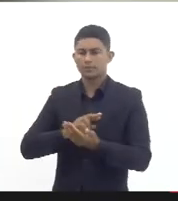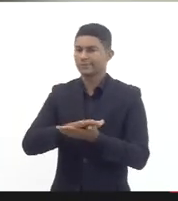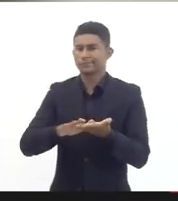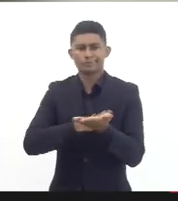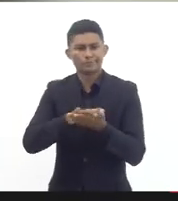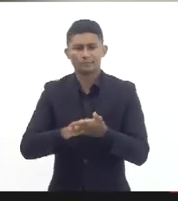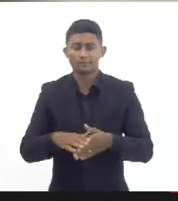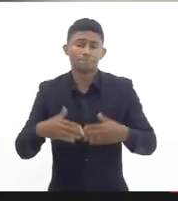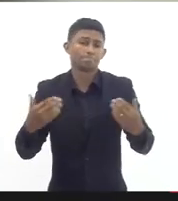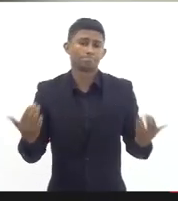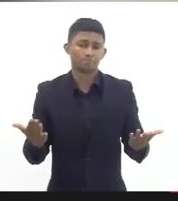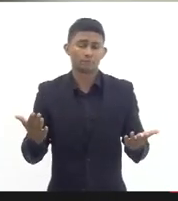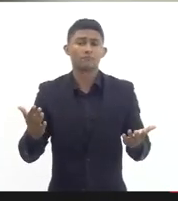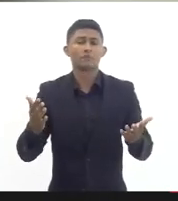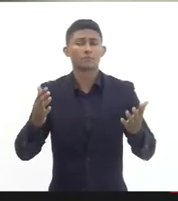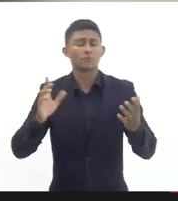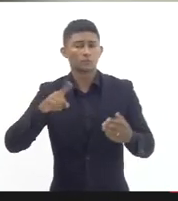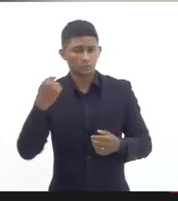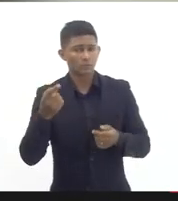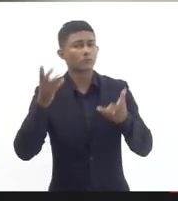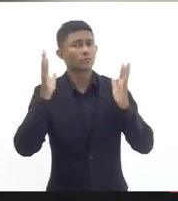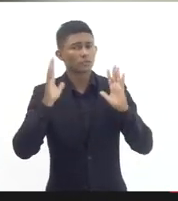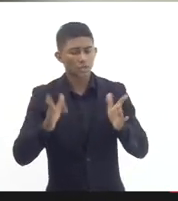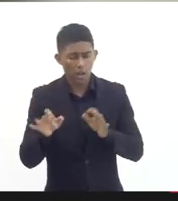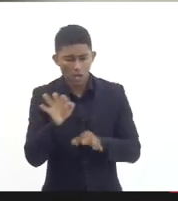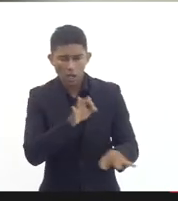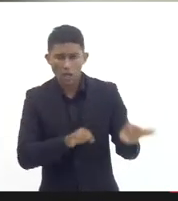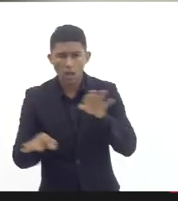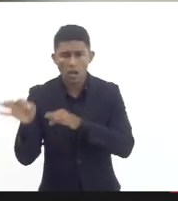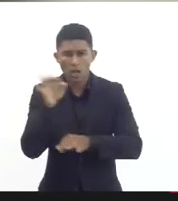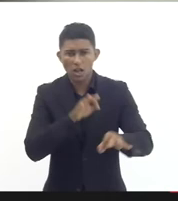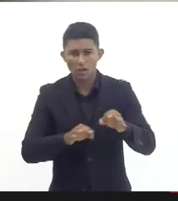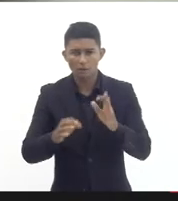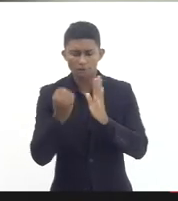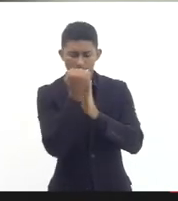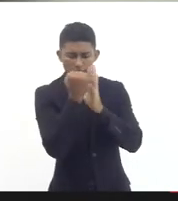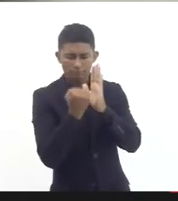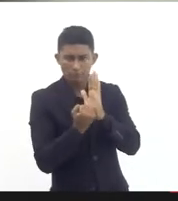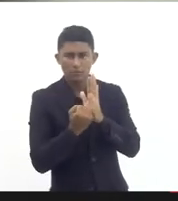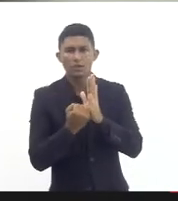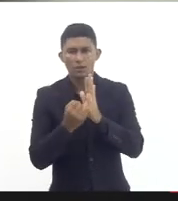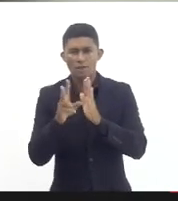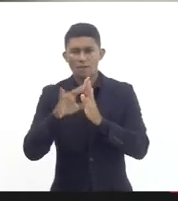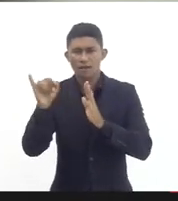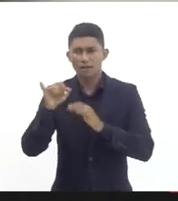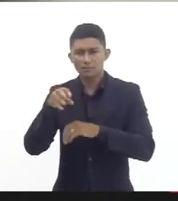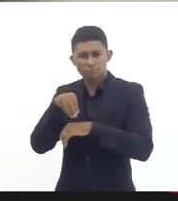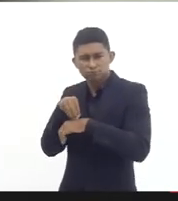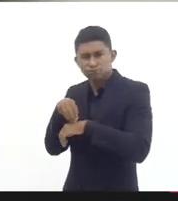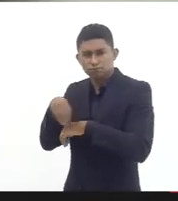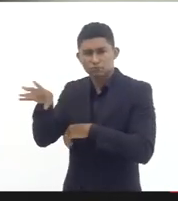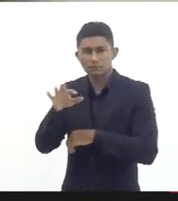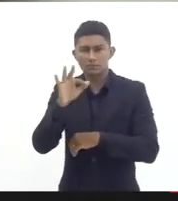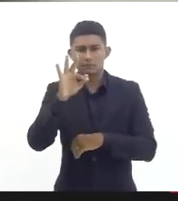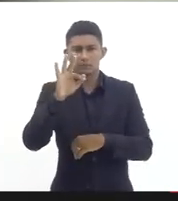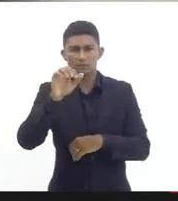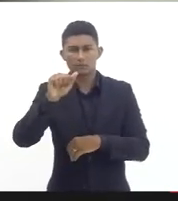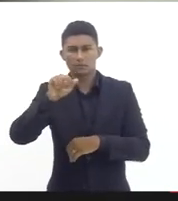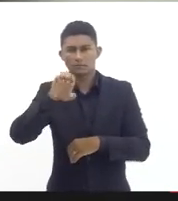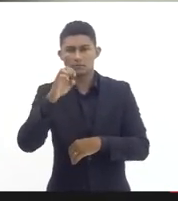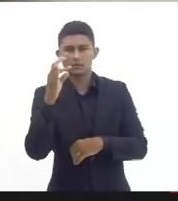já preparando uma recomendação nesse sentido para encaminhar a FaiTec e a secretaria